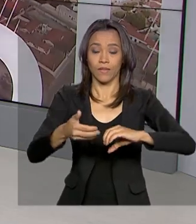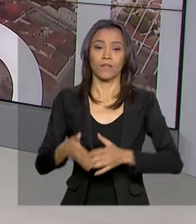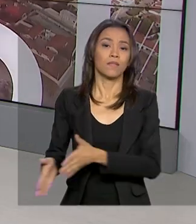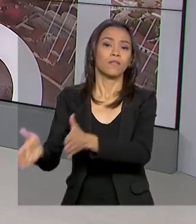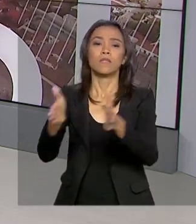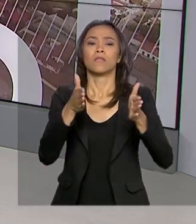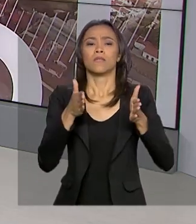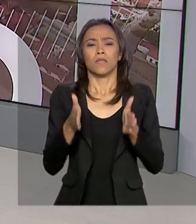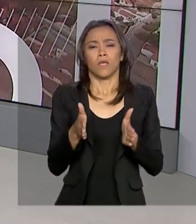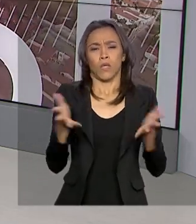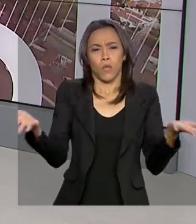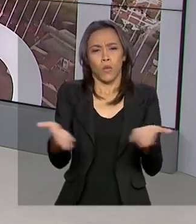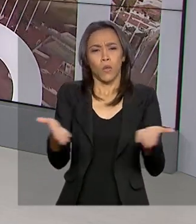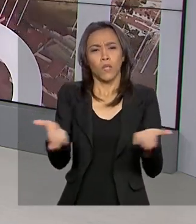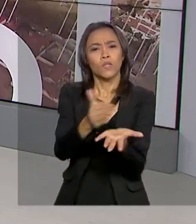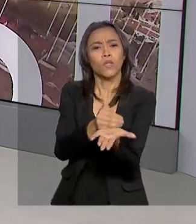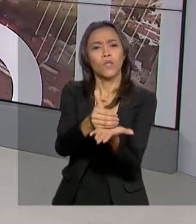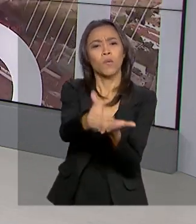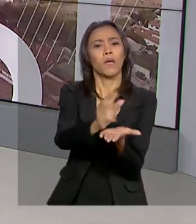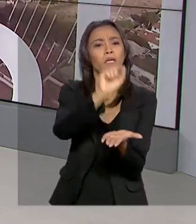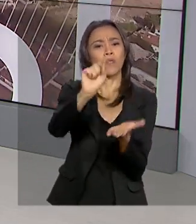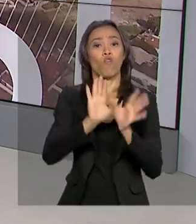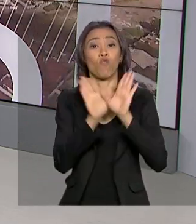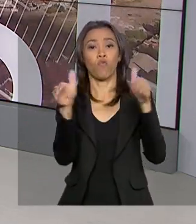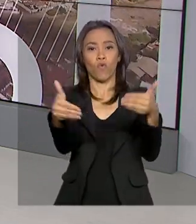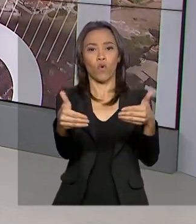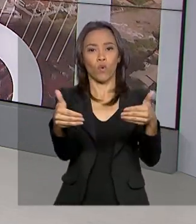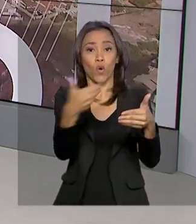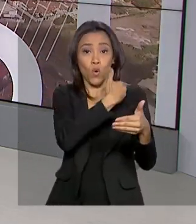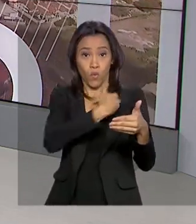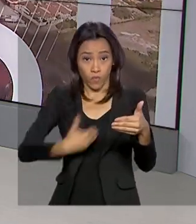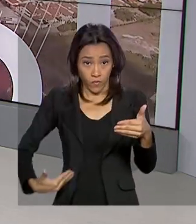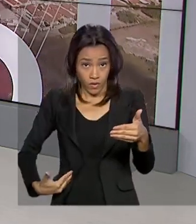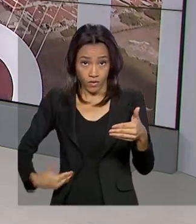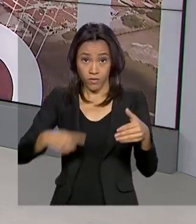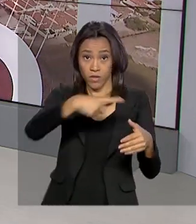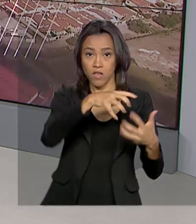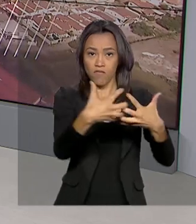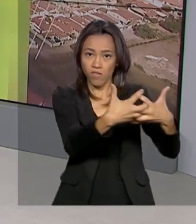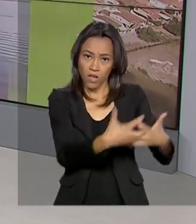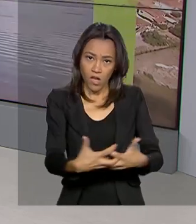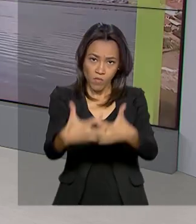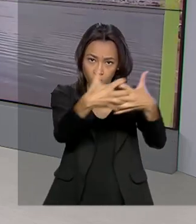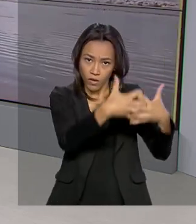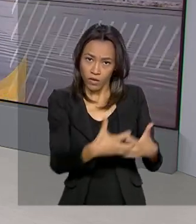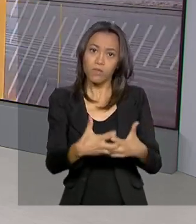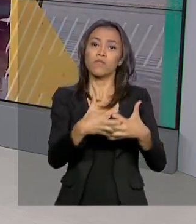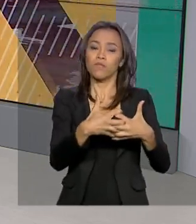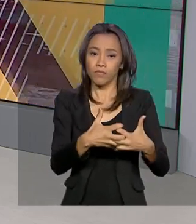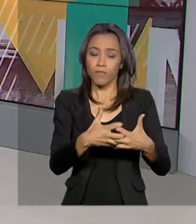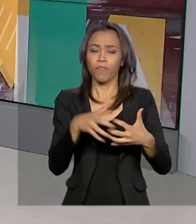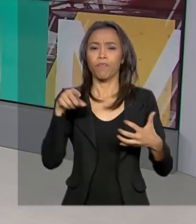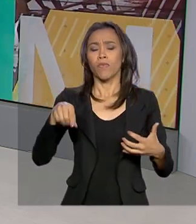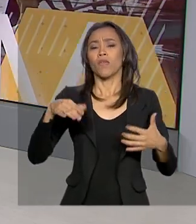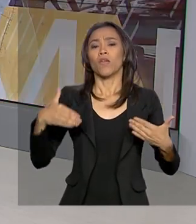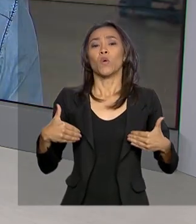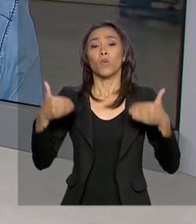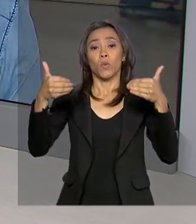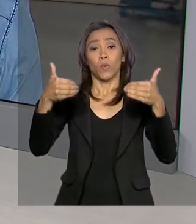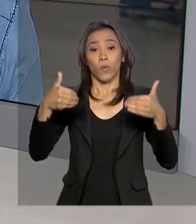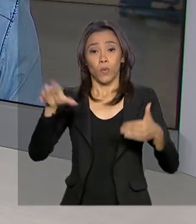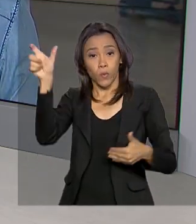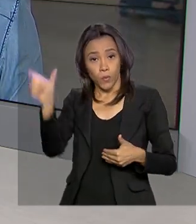E olha, hoje tem início mais um fórum entre governo e caminhoneiros. A repórter Luciana Colares de Holanda está no Ministério da